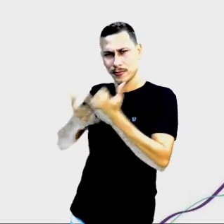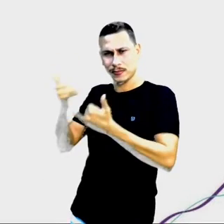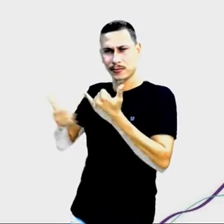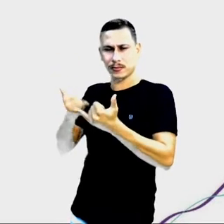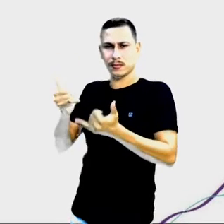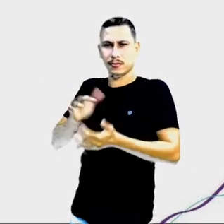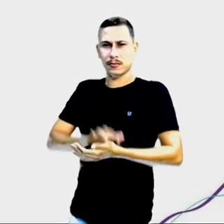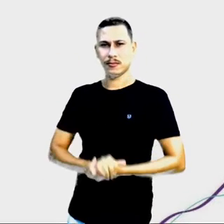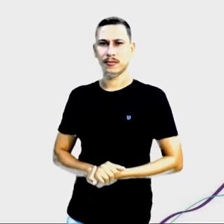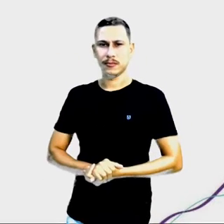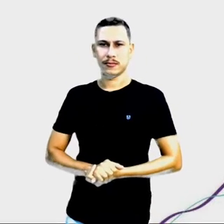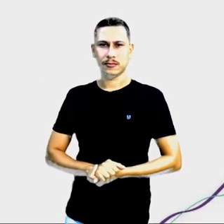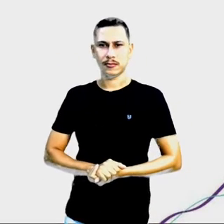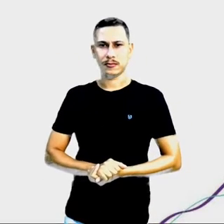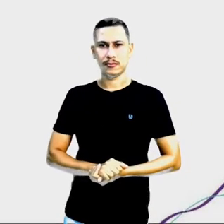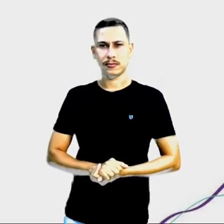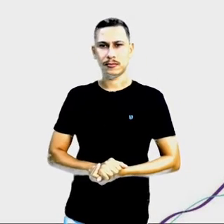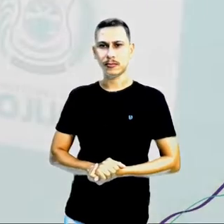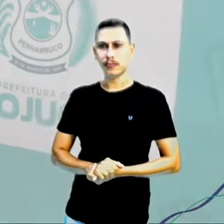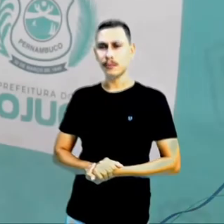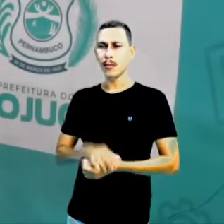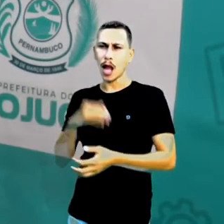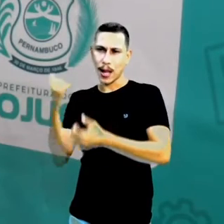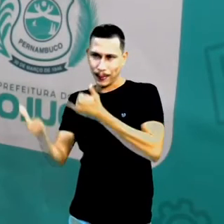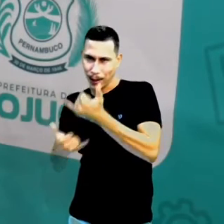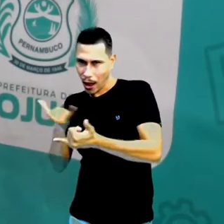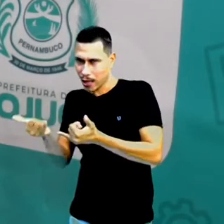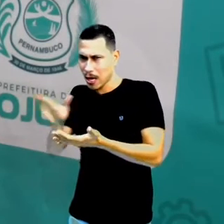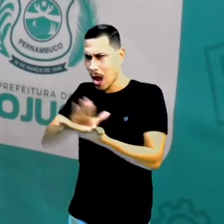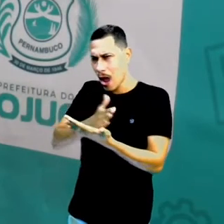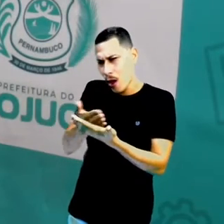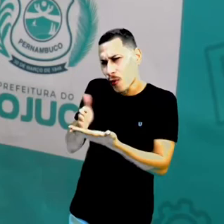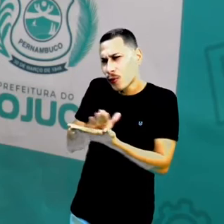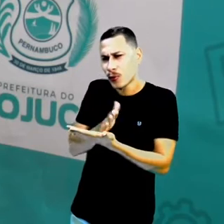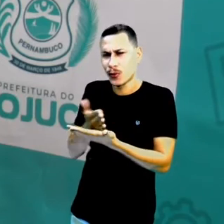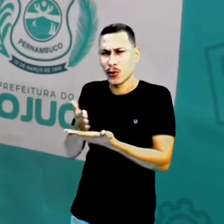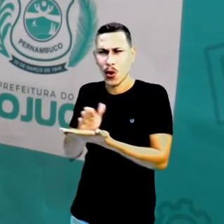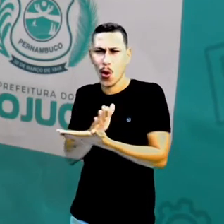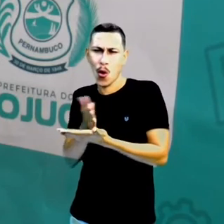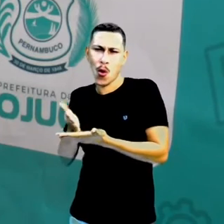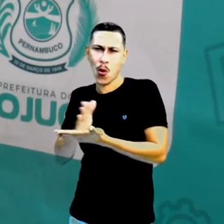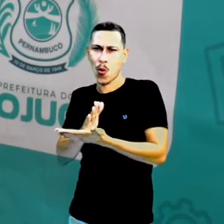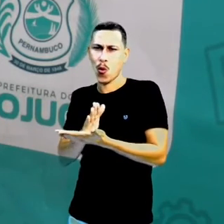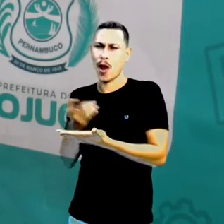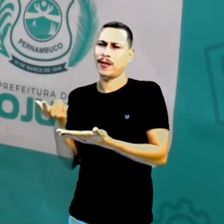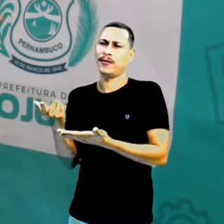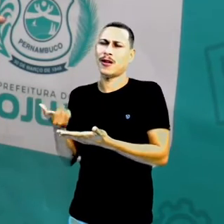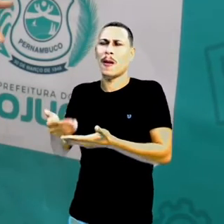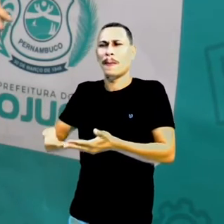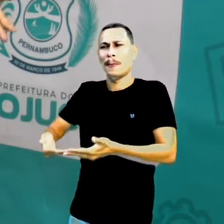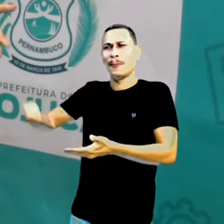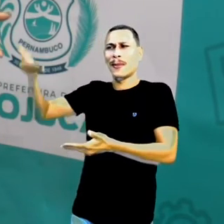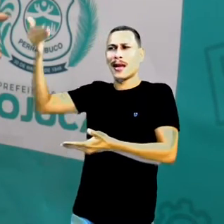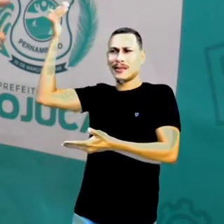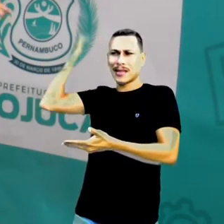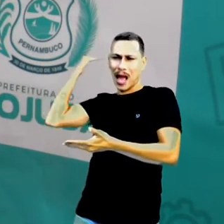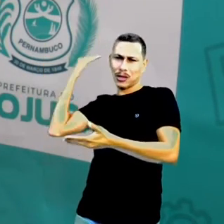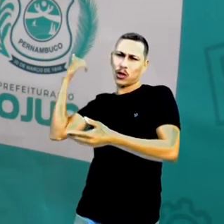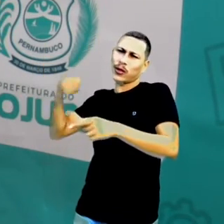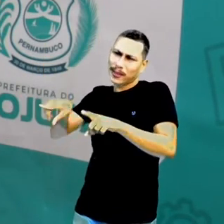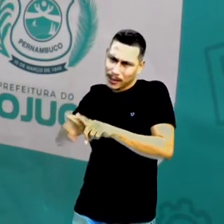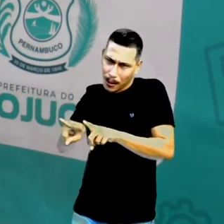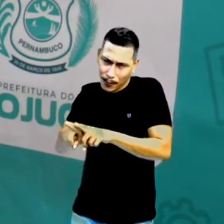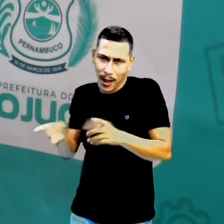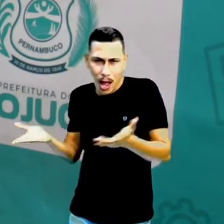Temos aqui algumas brincadeiras que fazem parte do nosso passado E também do